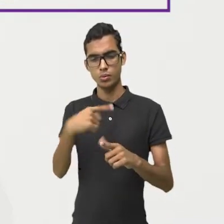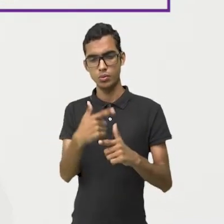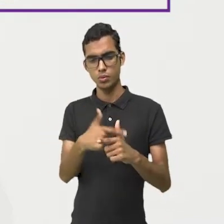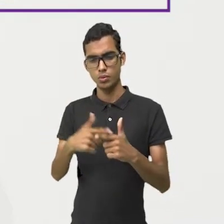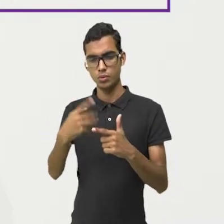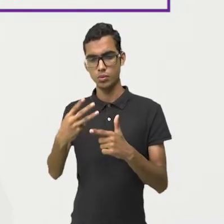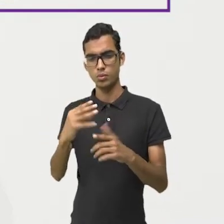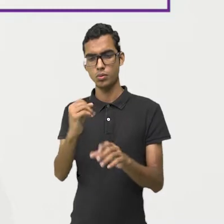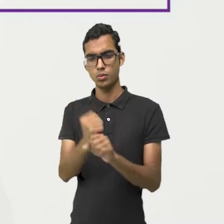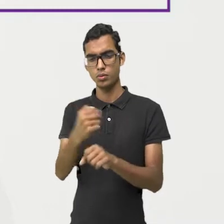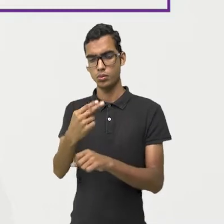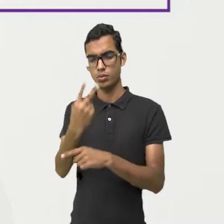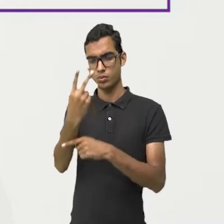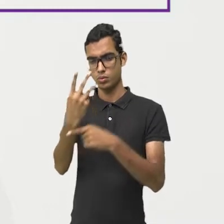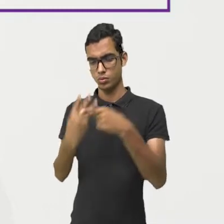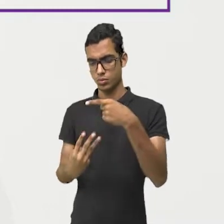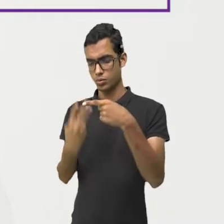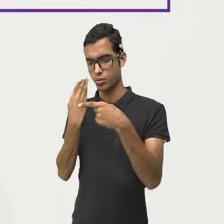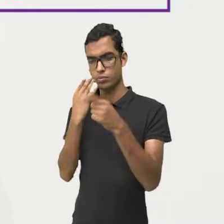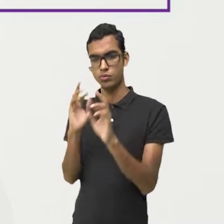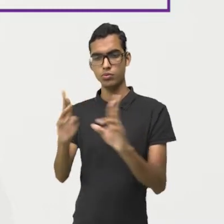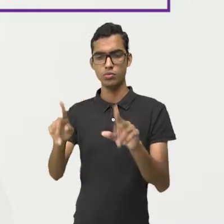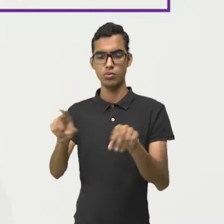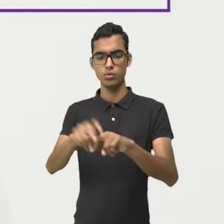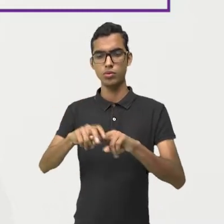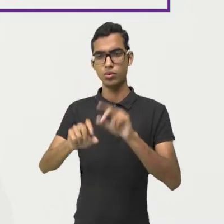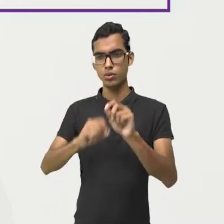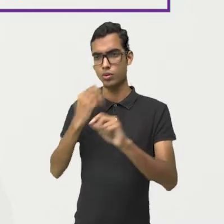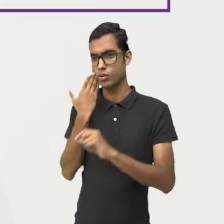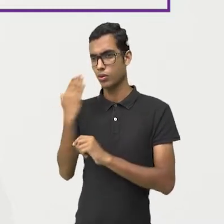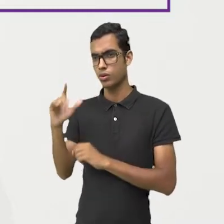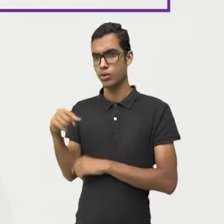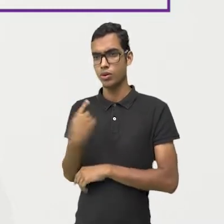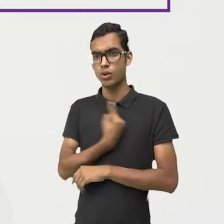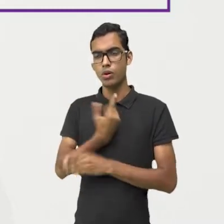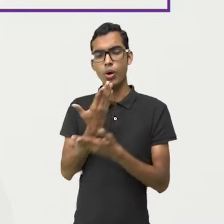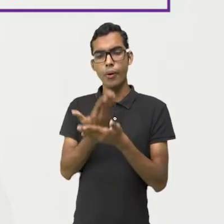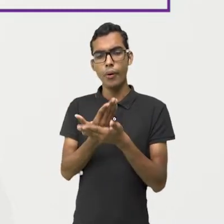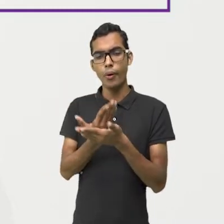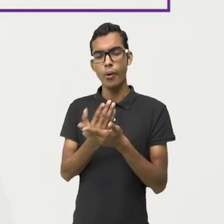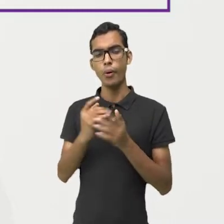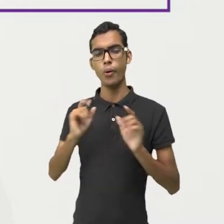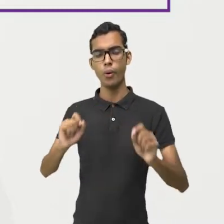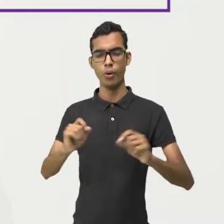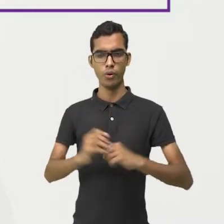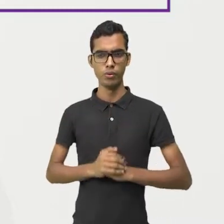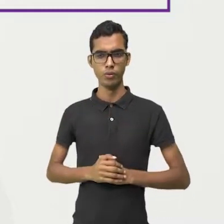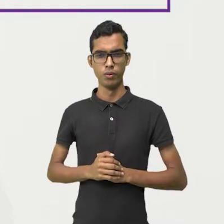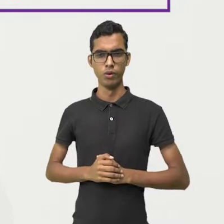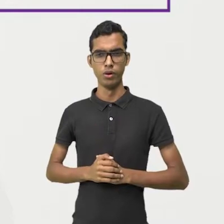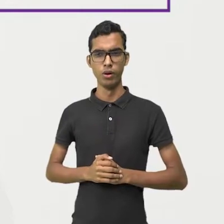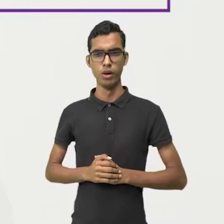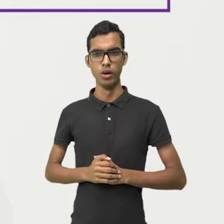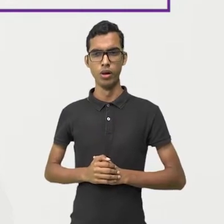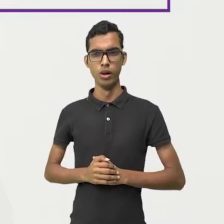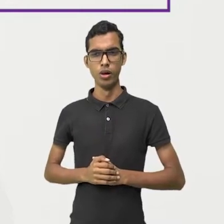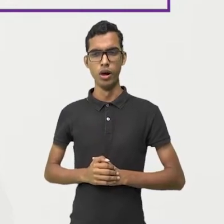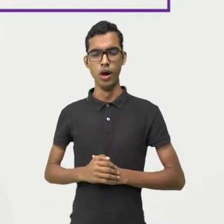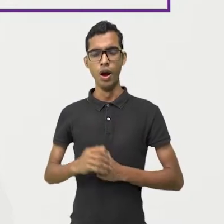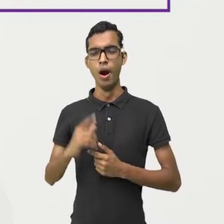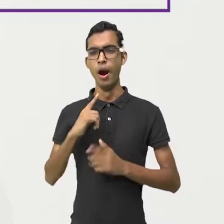nosso escopo de estudo. Por quê? Porque nós estamos estudando as